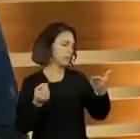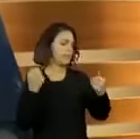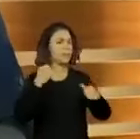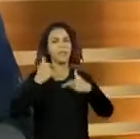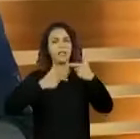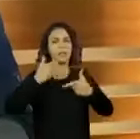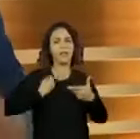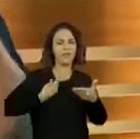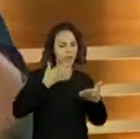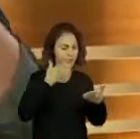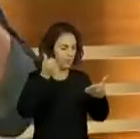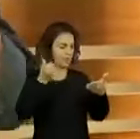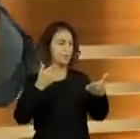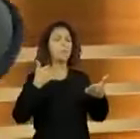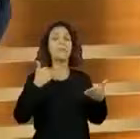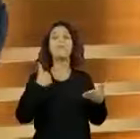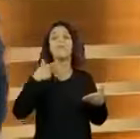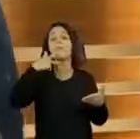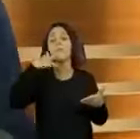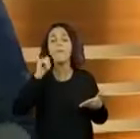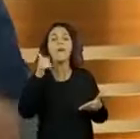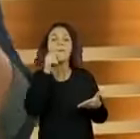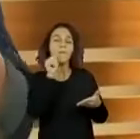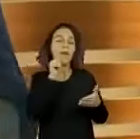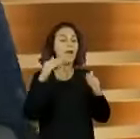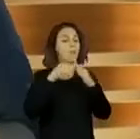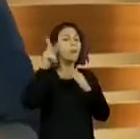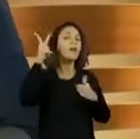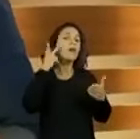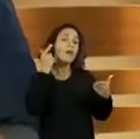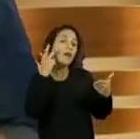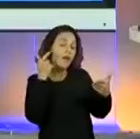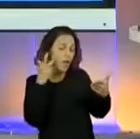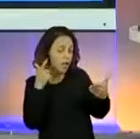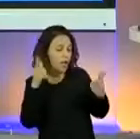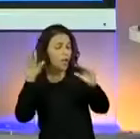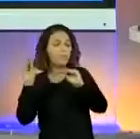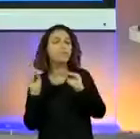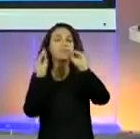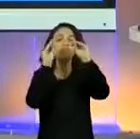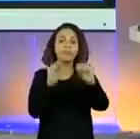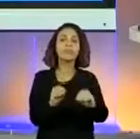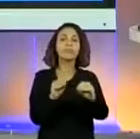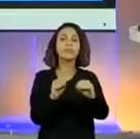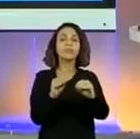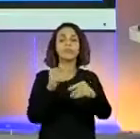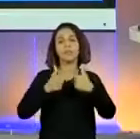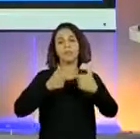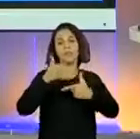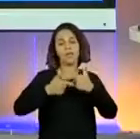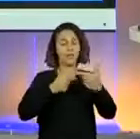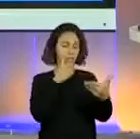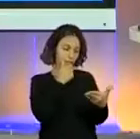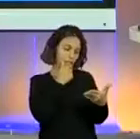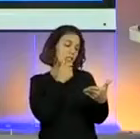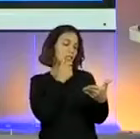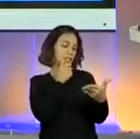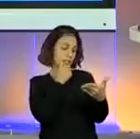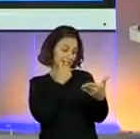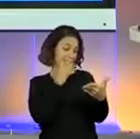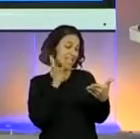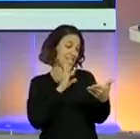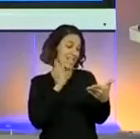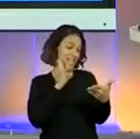uma vida melhor. Meus pais moravam no sertão do Ceará para trabalhar. Olha só, que legal! O André, ele